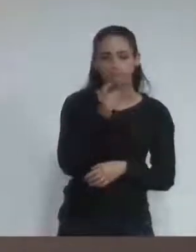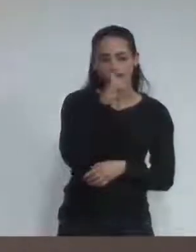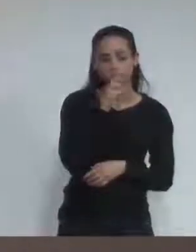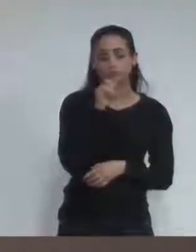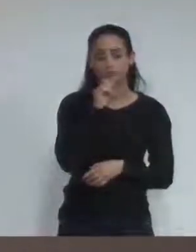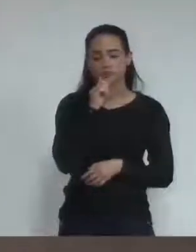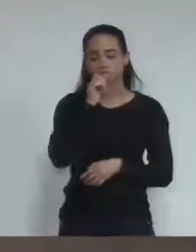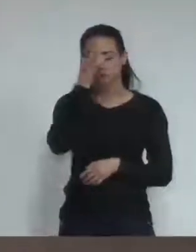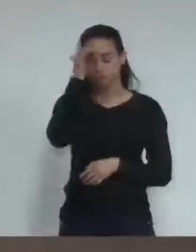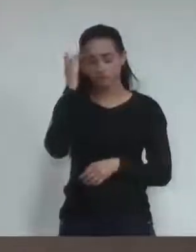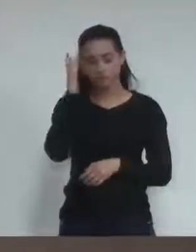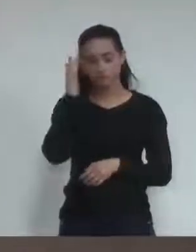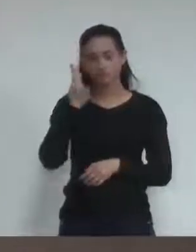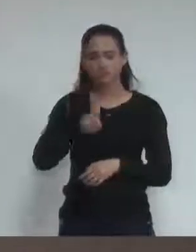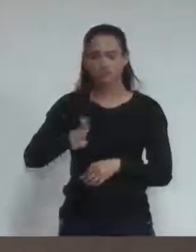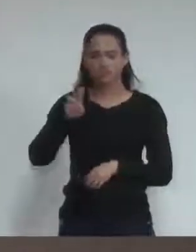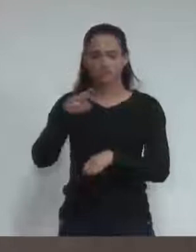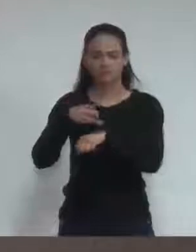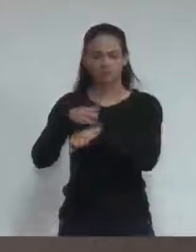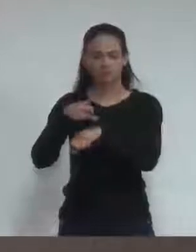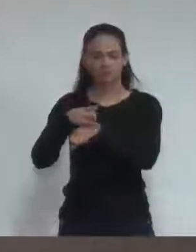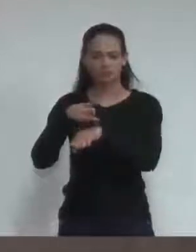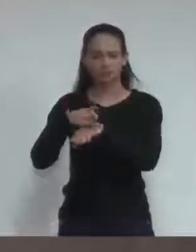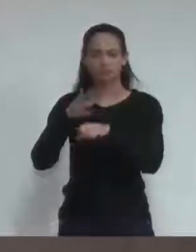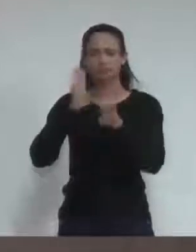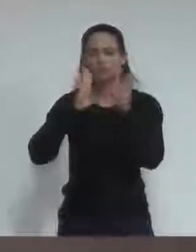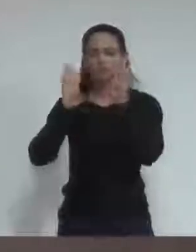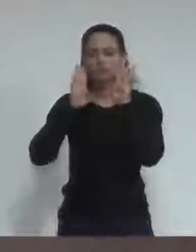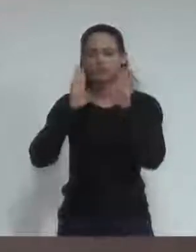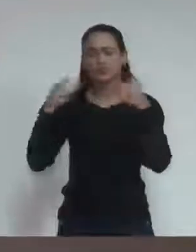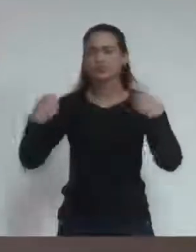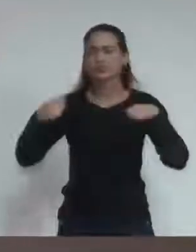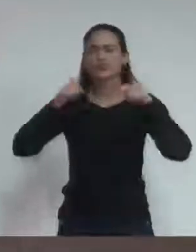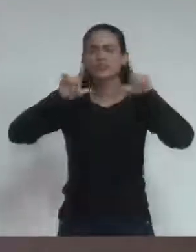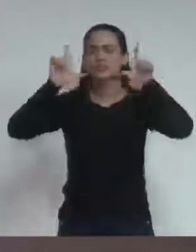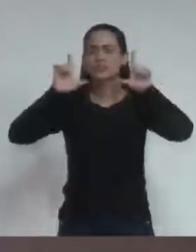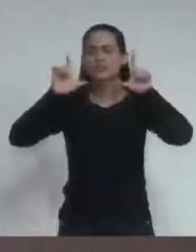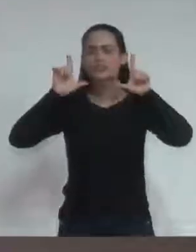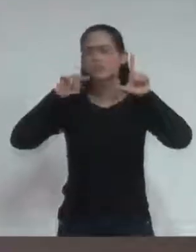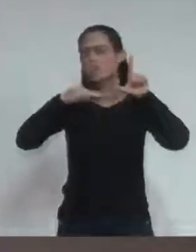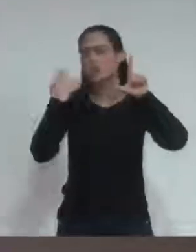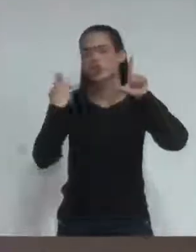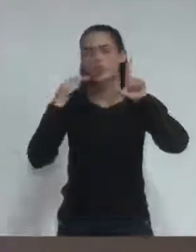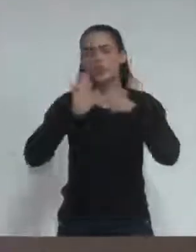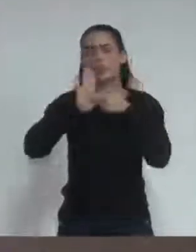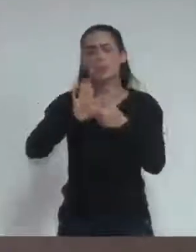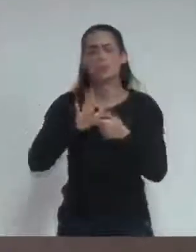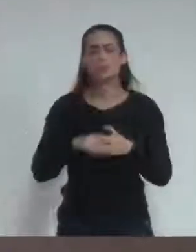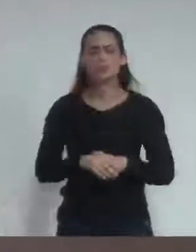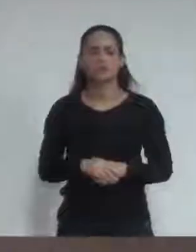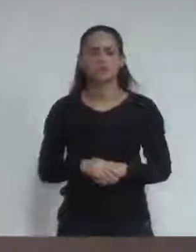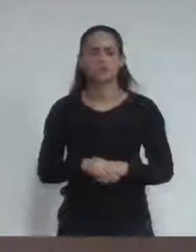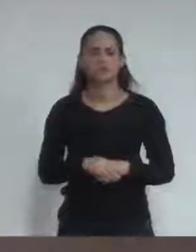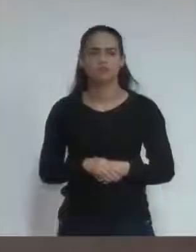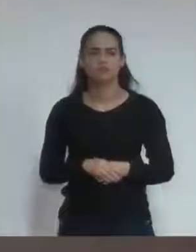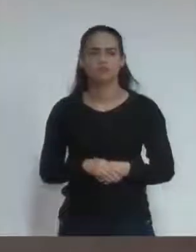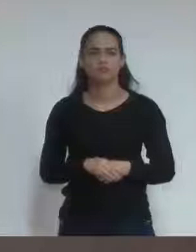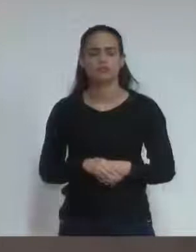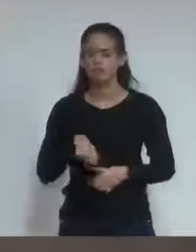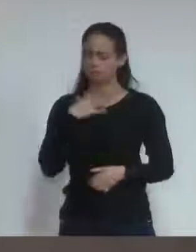WhatsApp, tenha coragem de colocar o seu nome, de falar de alguém ou de A ou de B ou falar de partido.